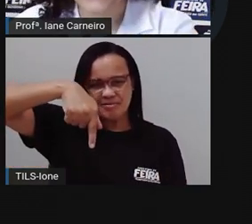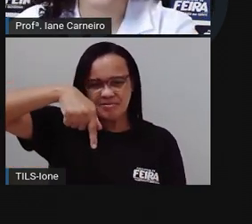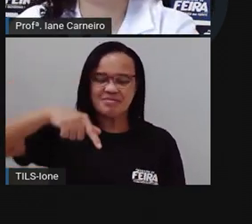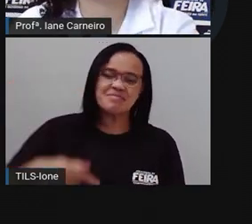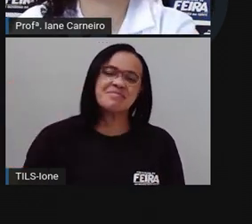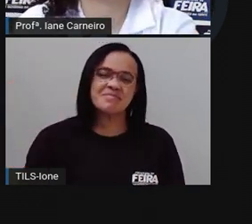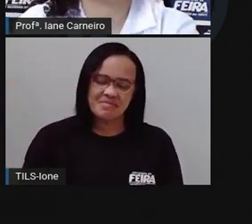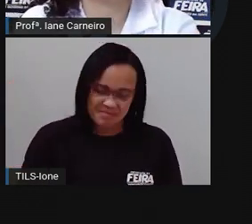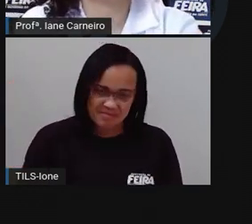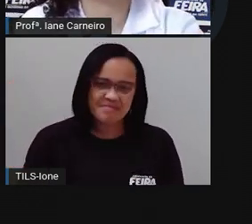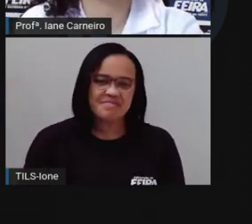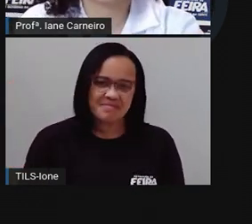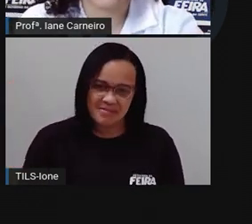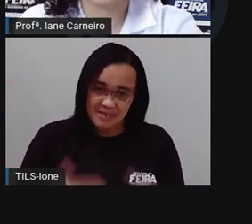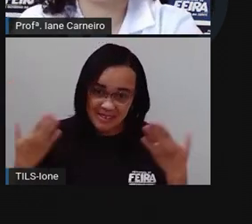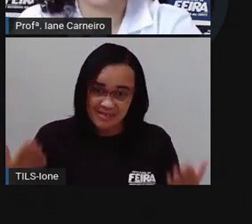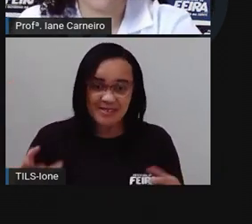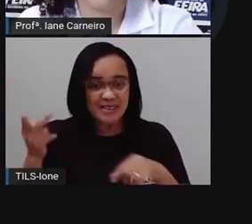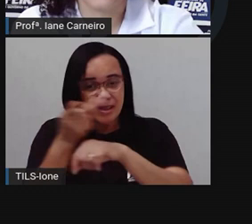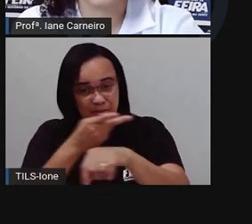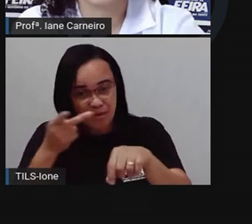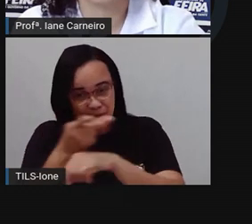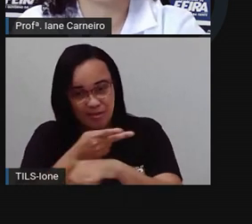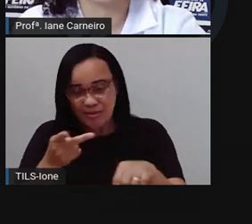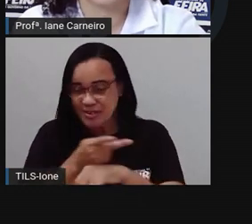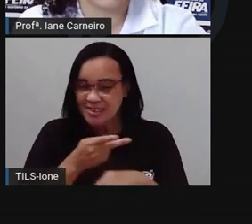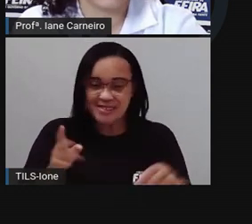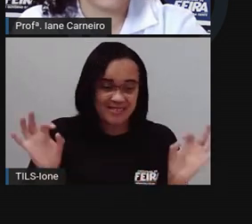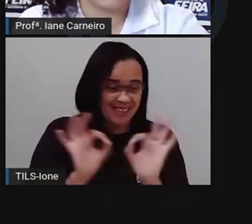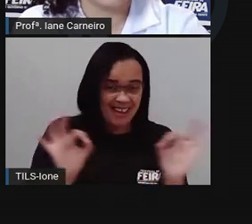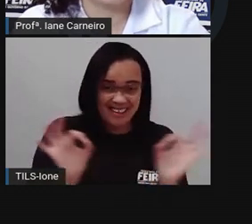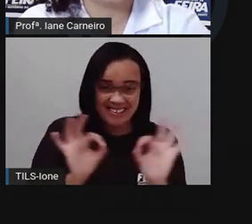vocês verem que não é marmelada, que a Pró tá sorteando mesmo.